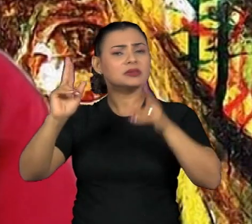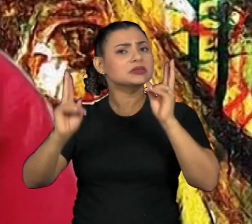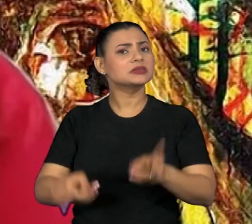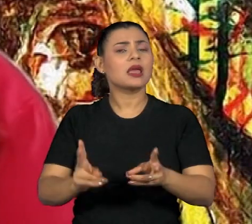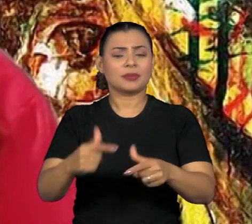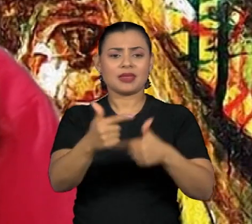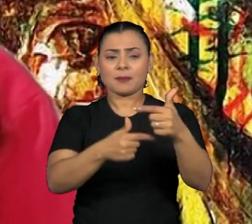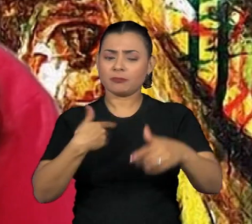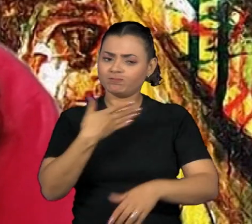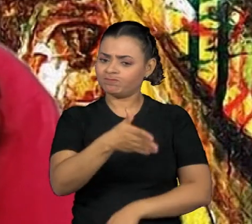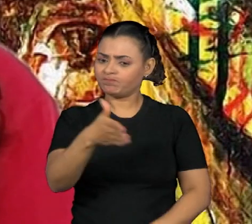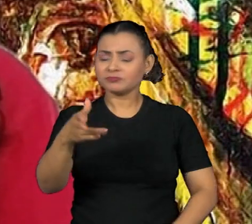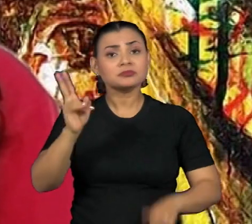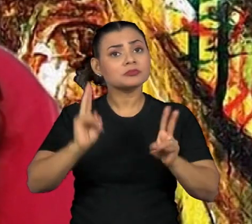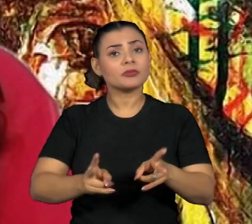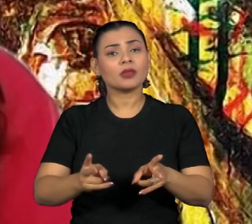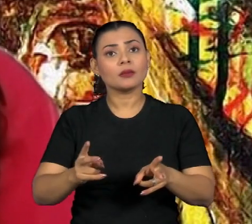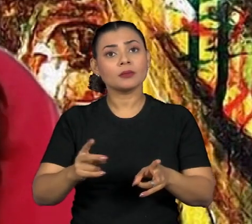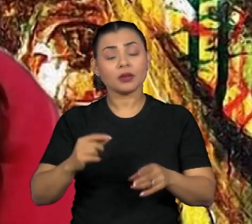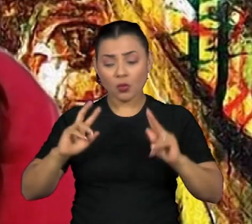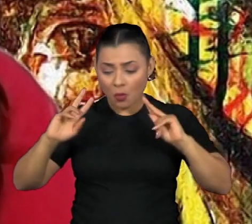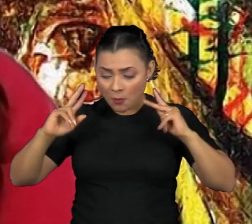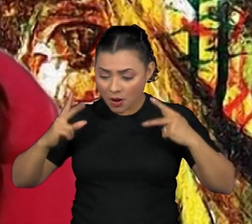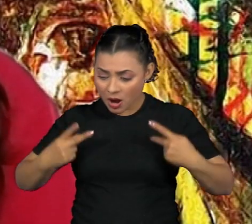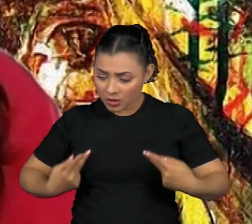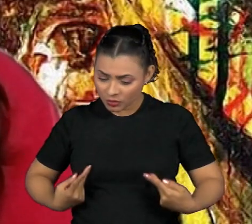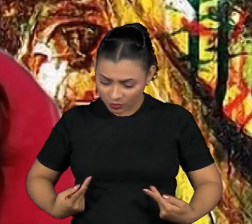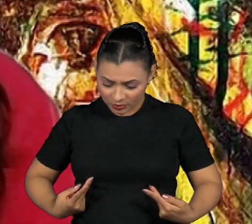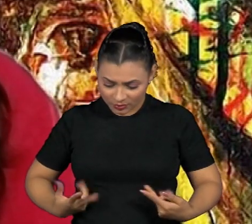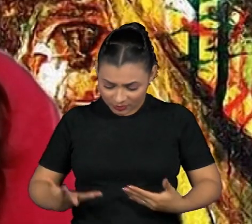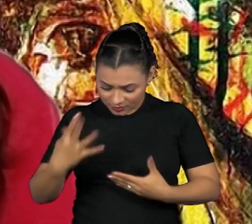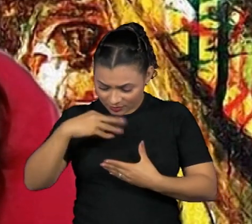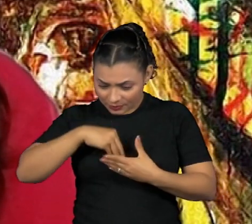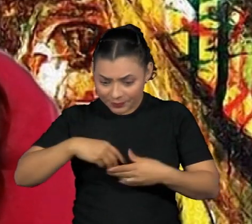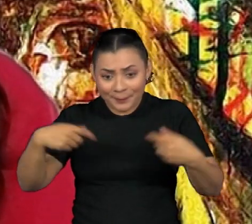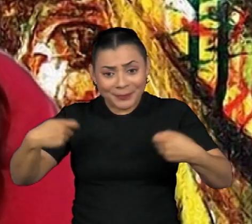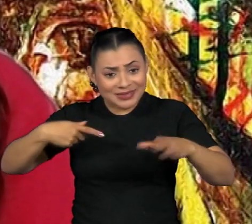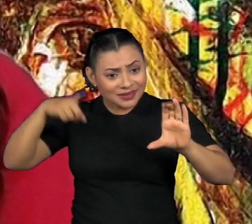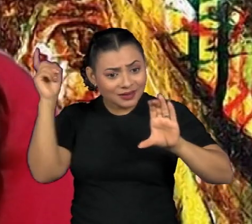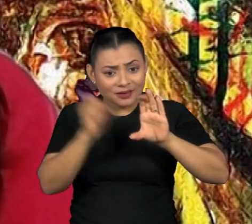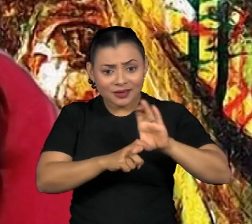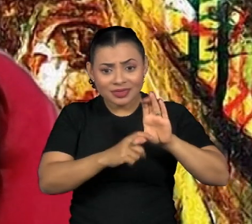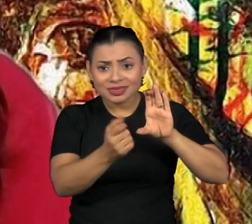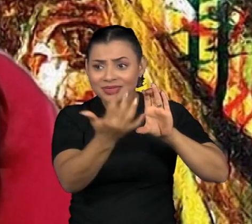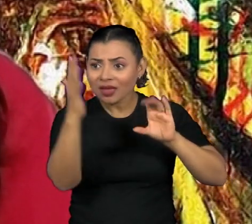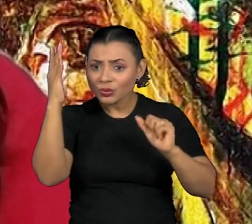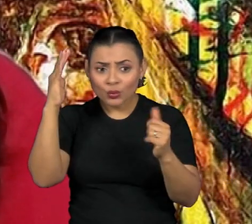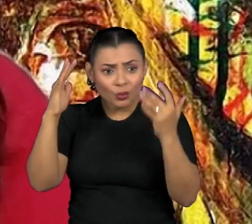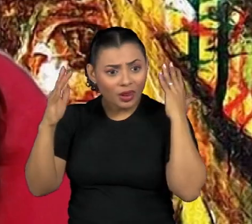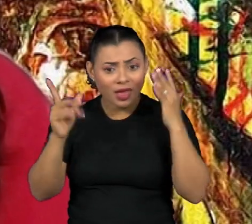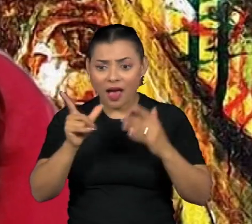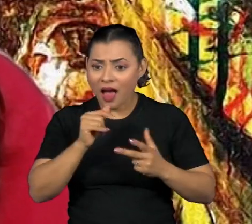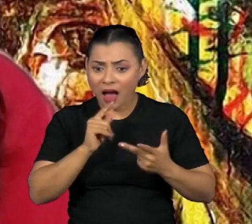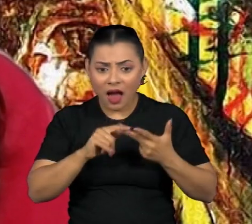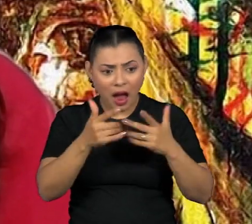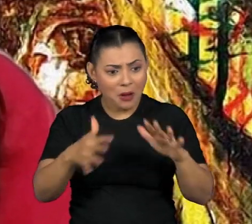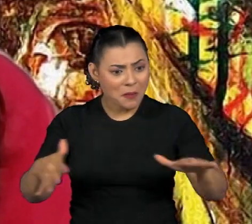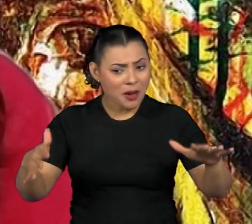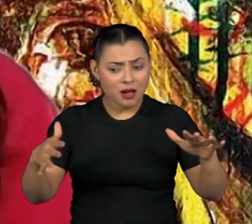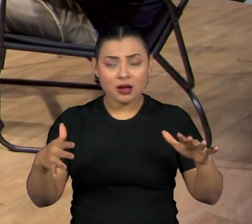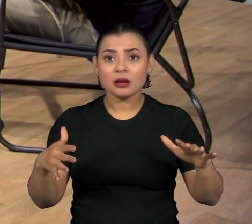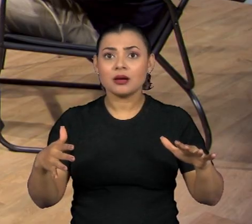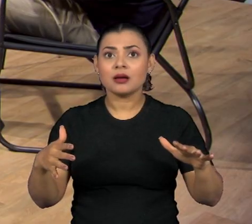fora dele, nós estamos num processo de reeducação da humanidade, né? Porque a humanidade, ela fala no tempo, ela